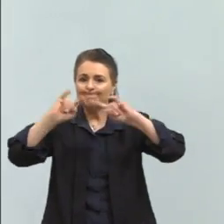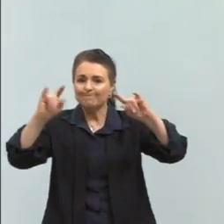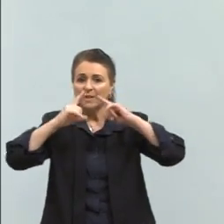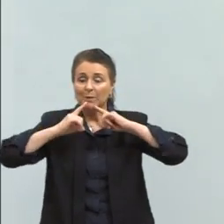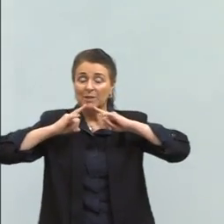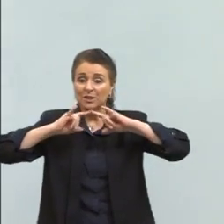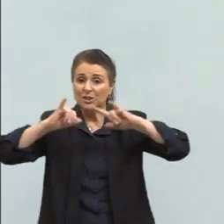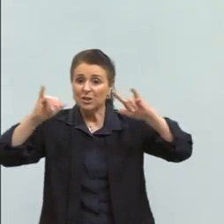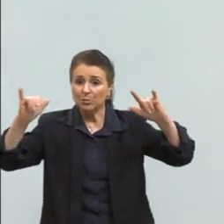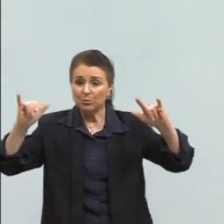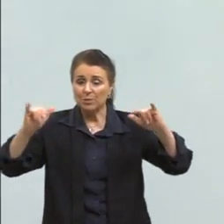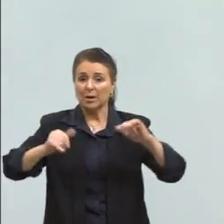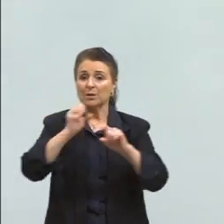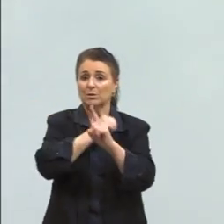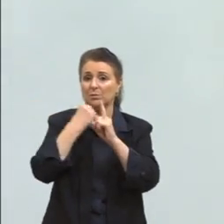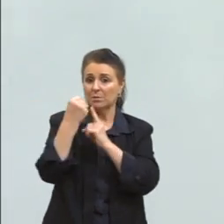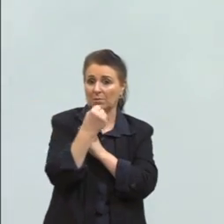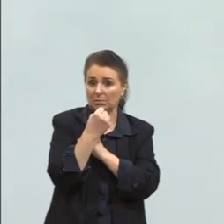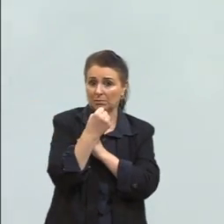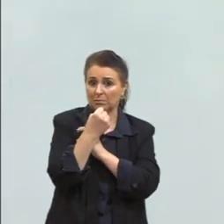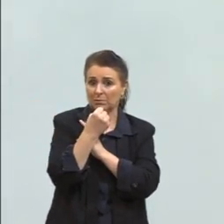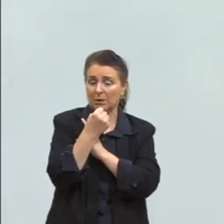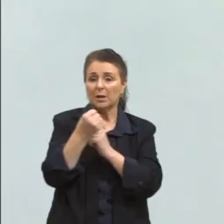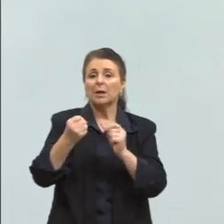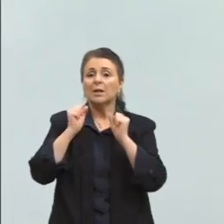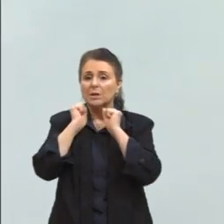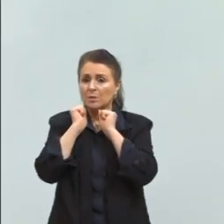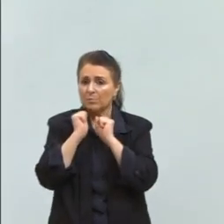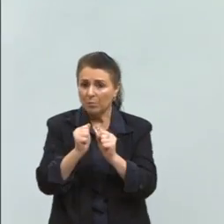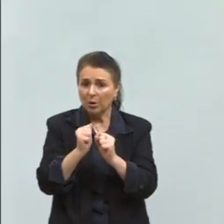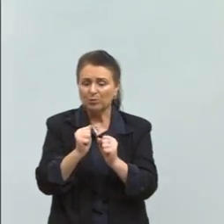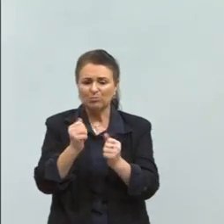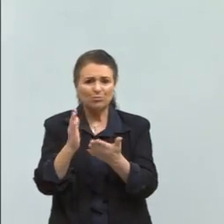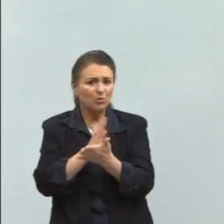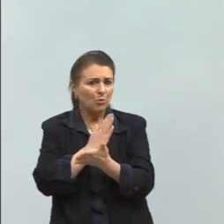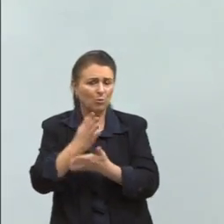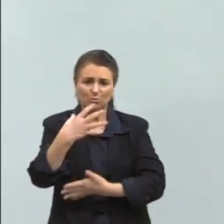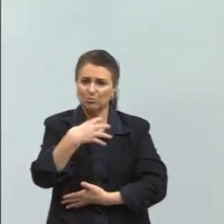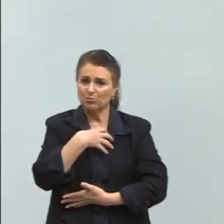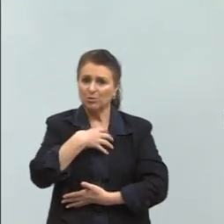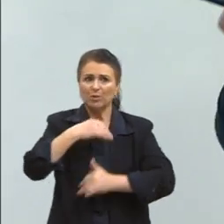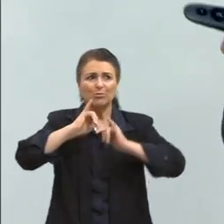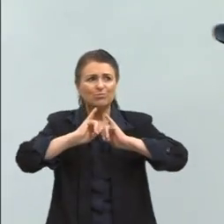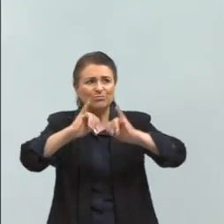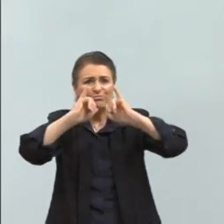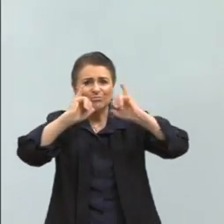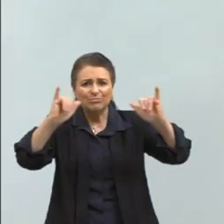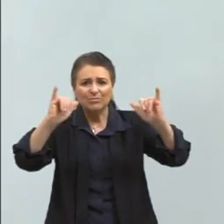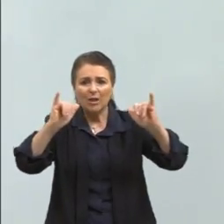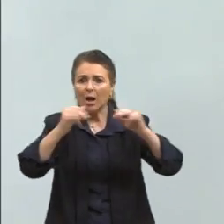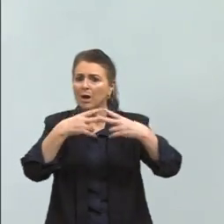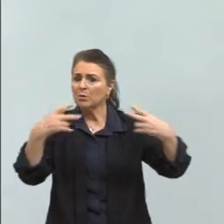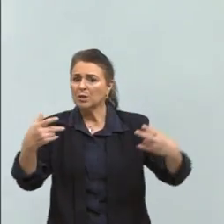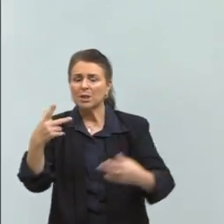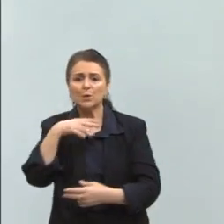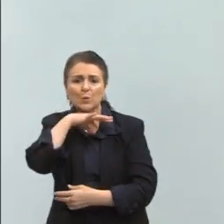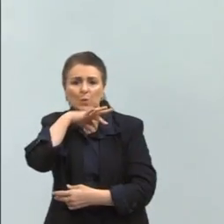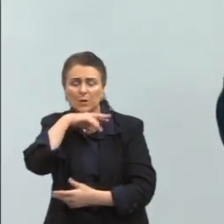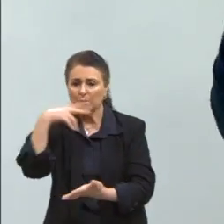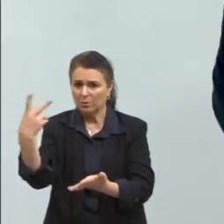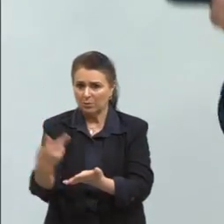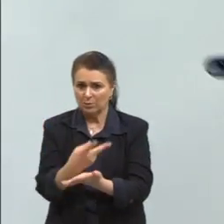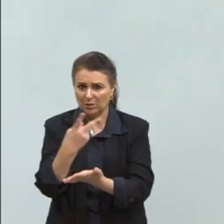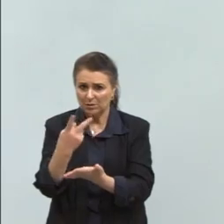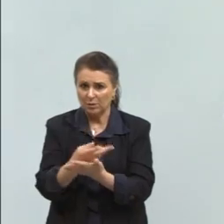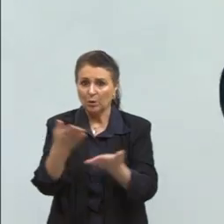ser usada também como essa arma de a gente poder, de alguma forma, denunciar as coisas que estão acontecendo. Sempre digo, hoje